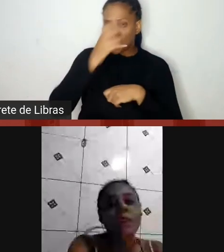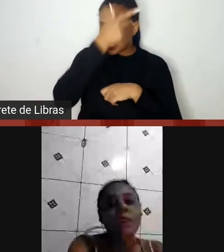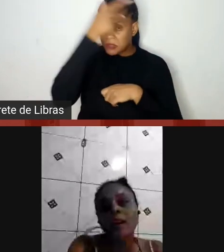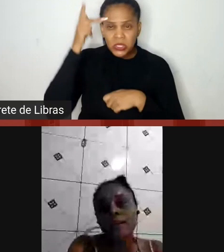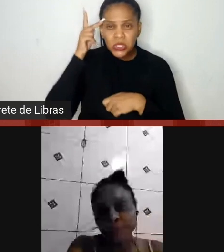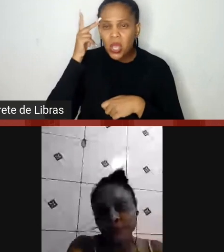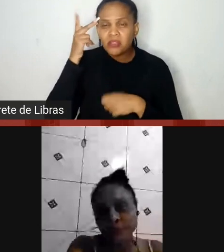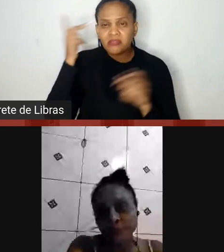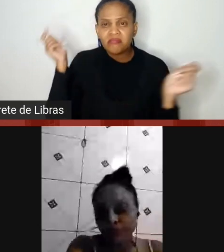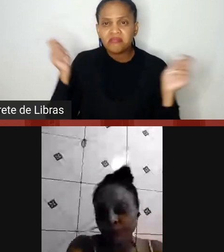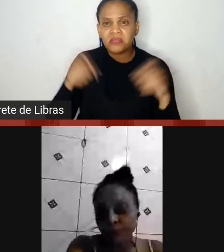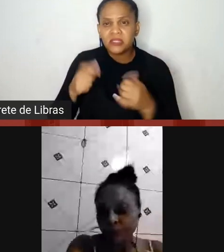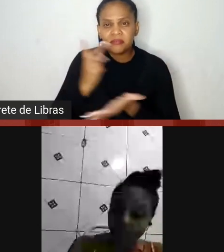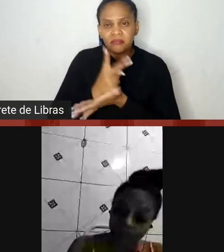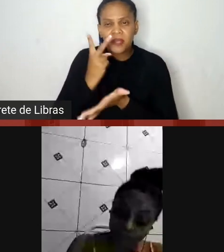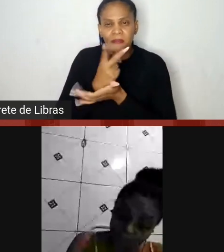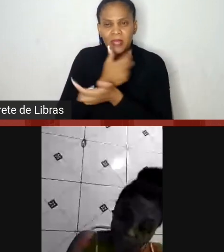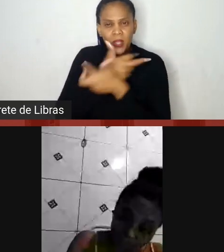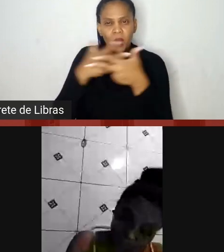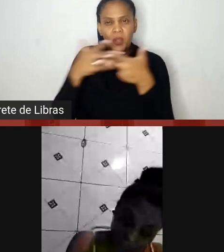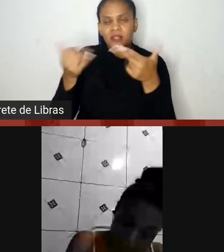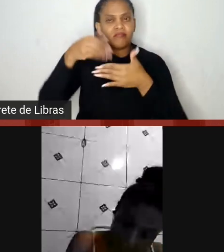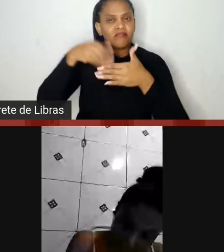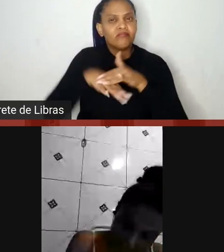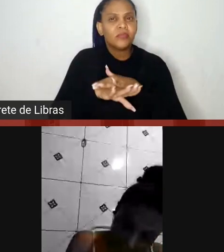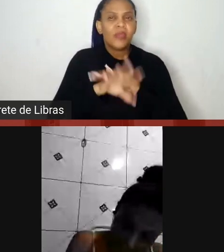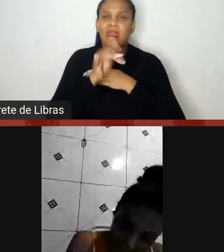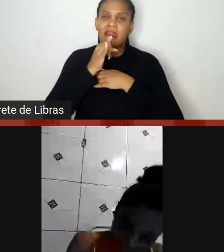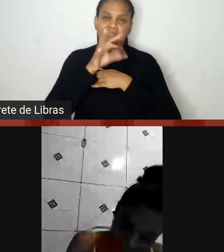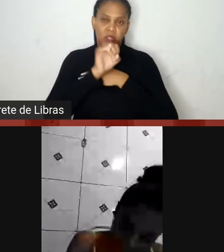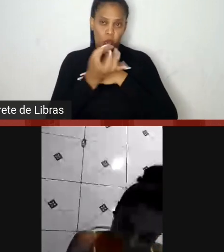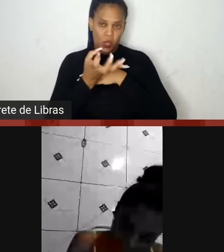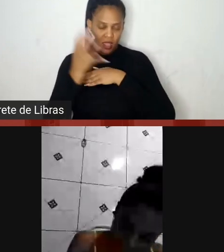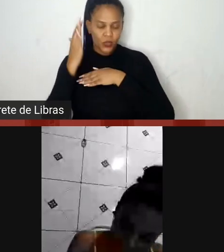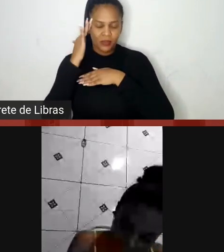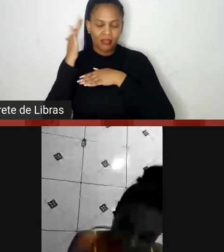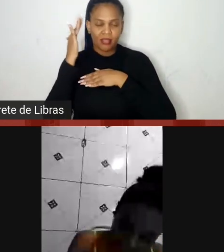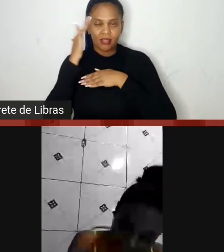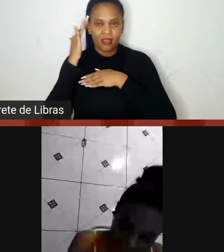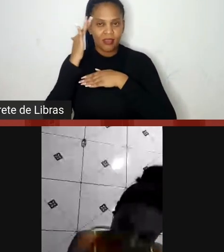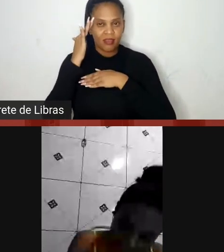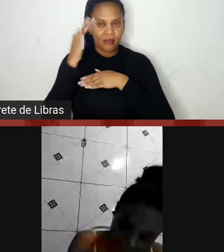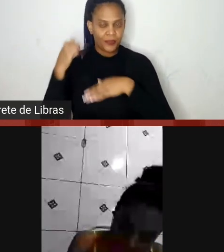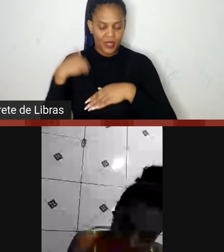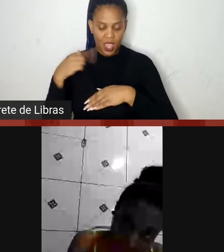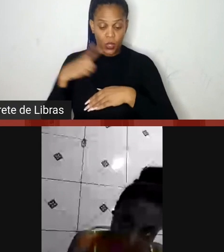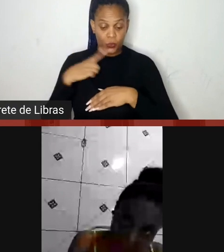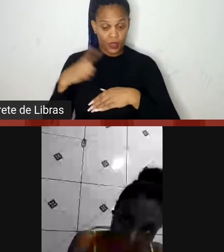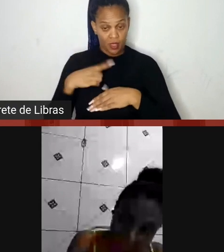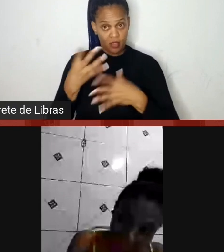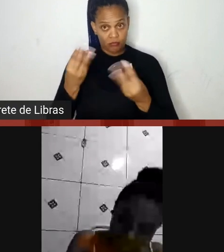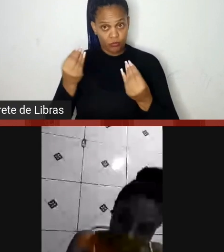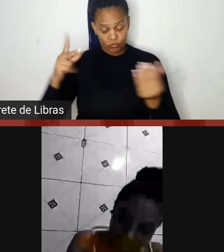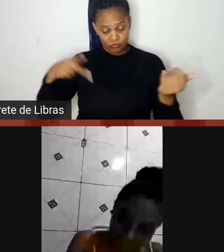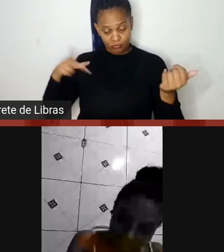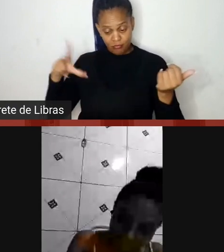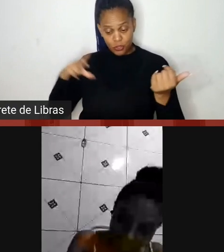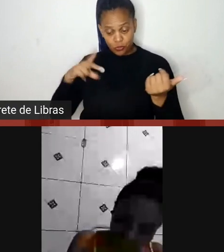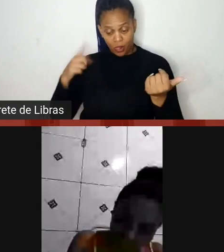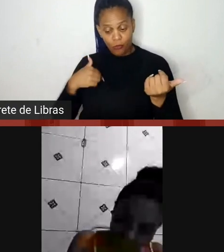essa coisa da cultura mesmo do costume, por exemplo, se eu quero entender, eu tenho muito isso comigo, aprendi na